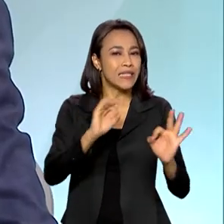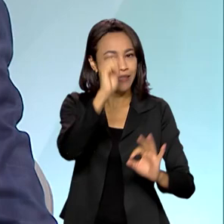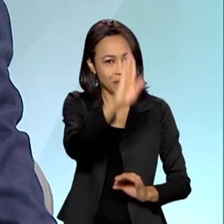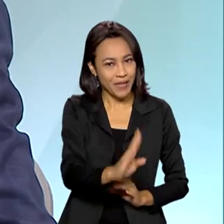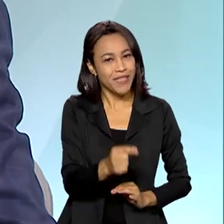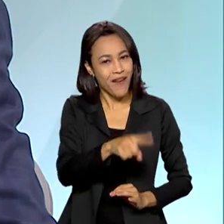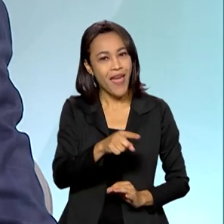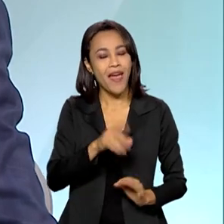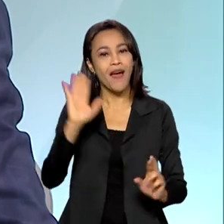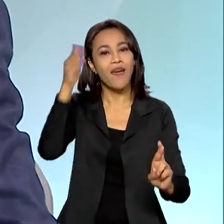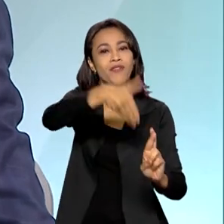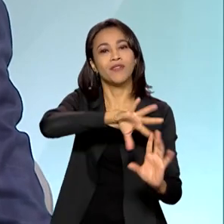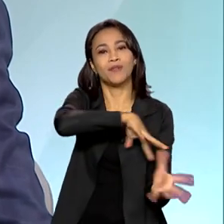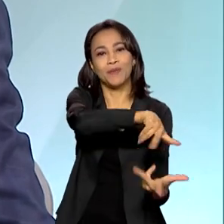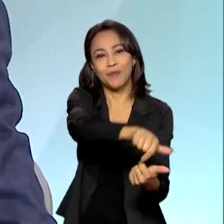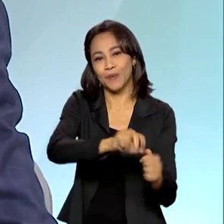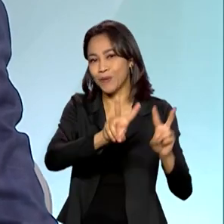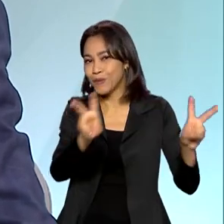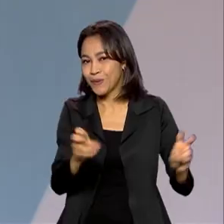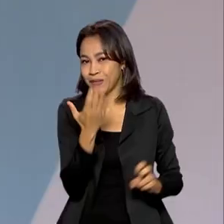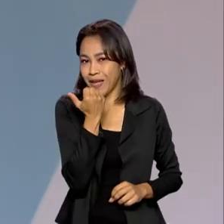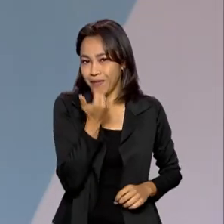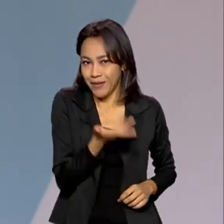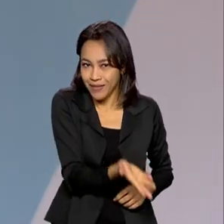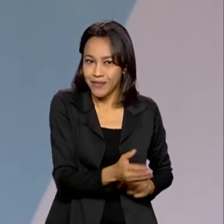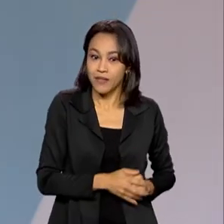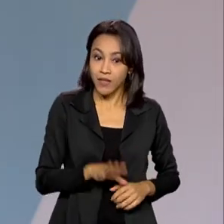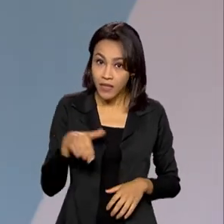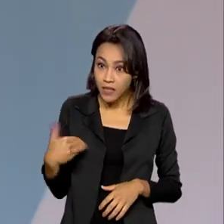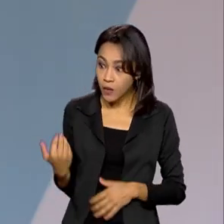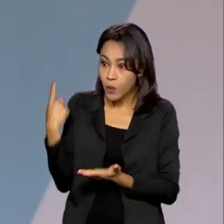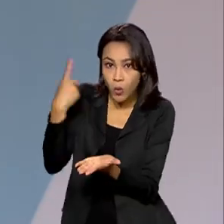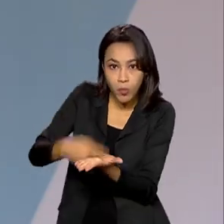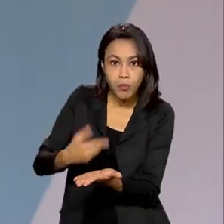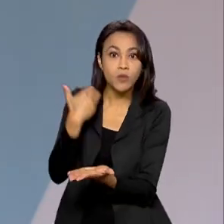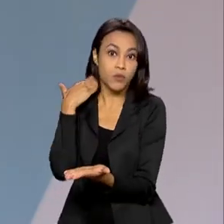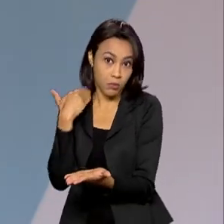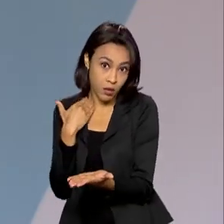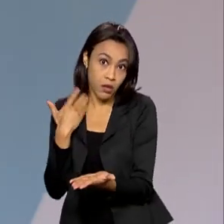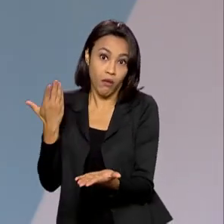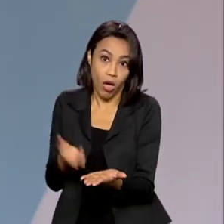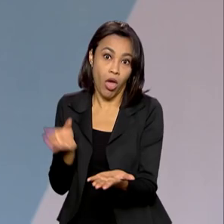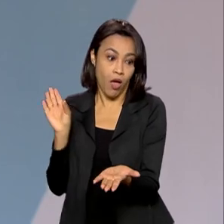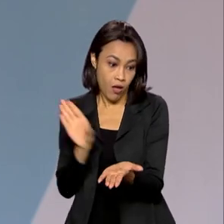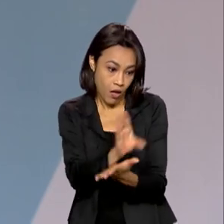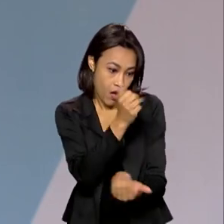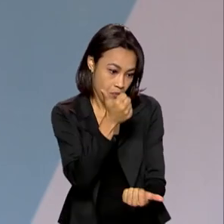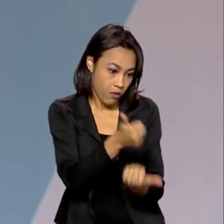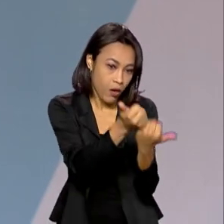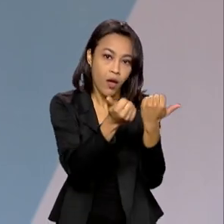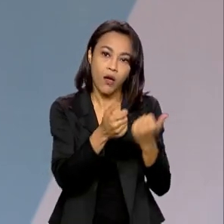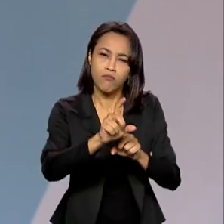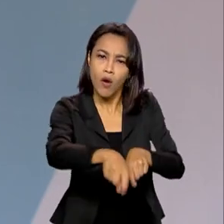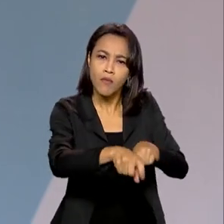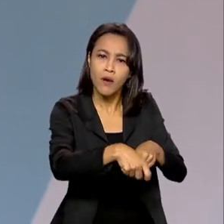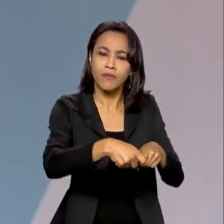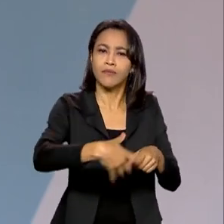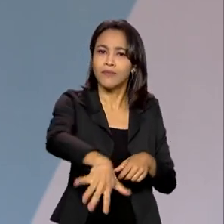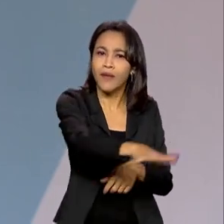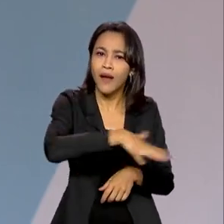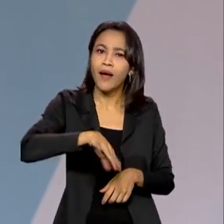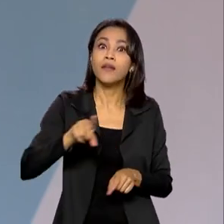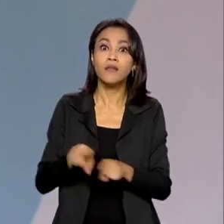sendo o celeiro do mundo em termos de produção de alimentos. Então, compromisso do banco, além de financiar a produção, também